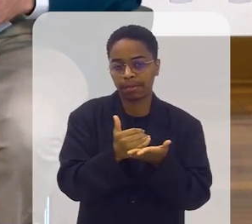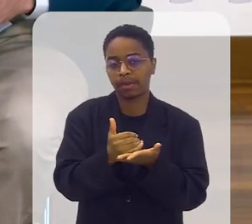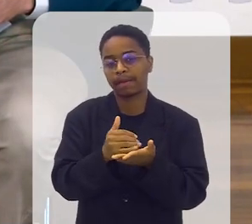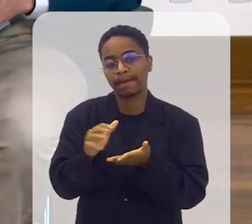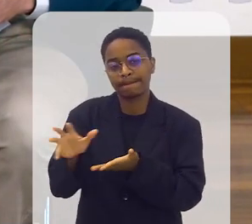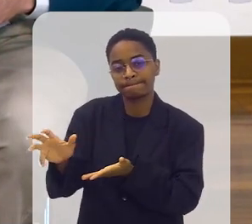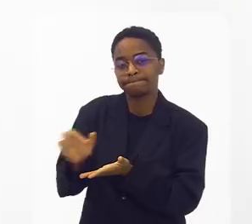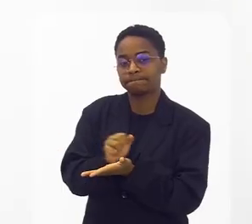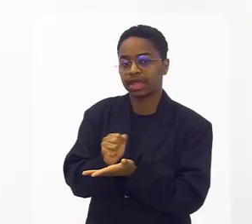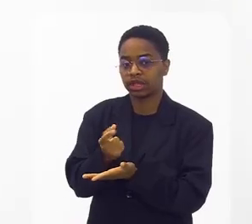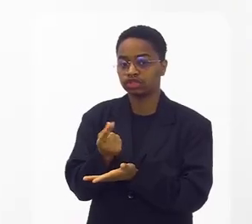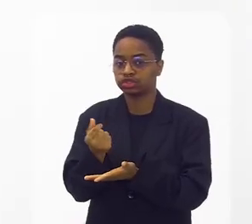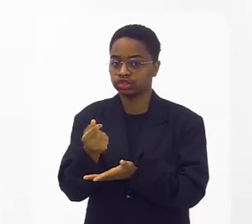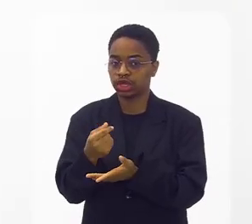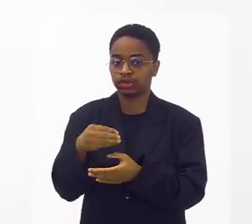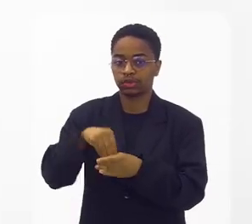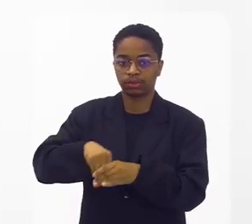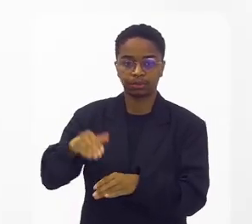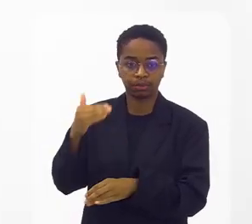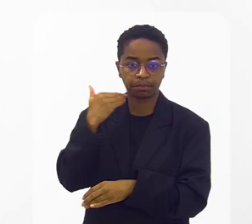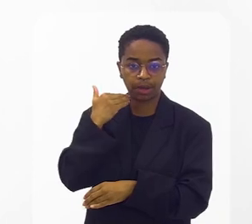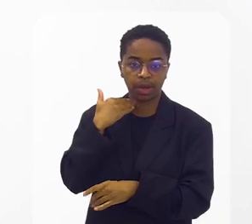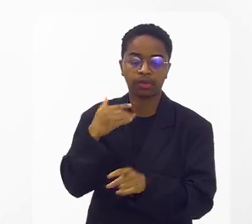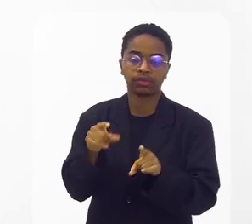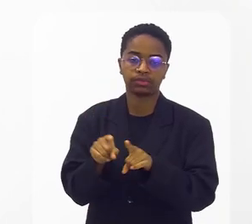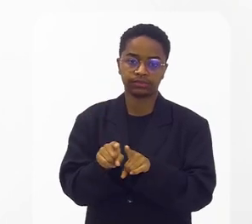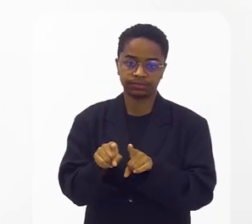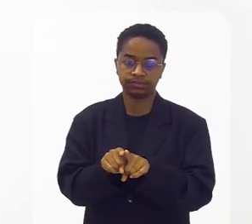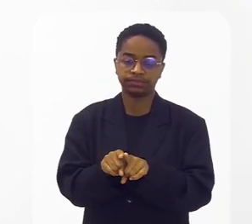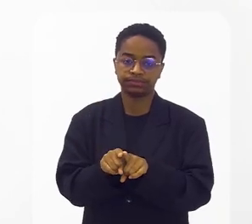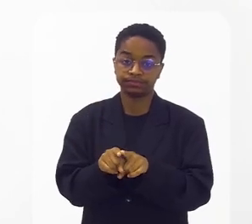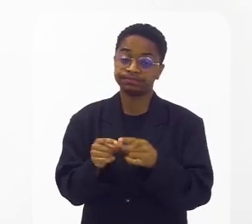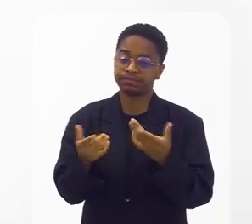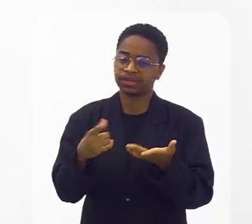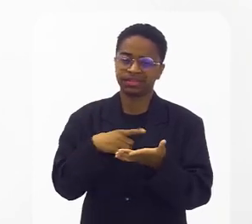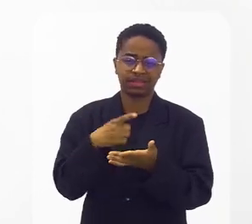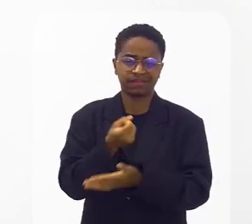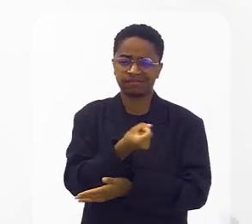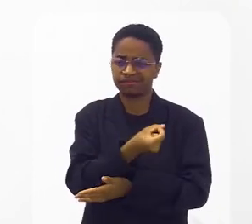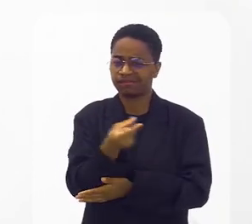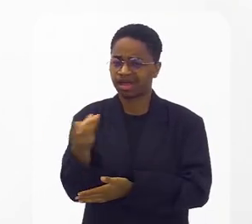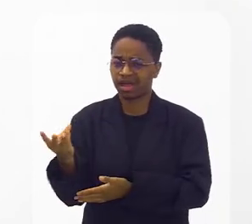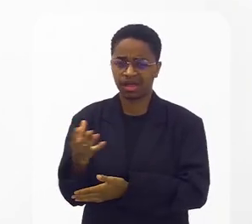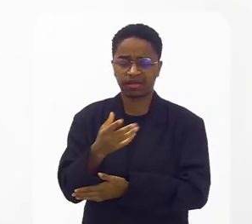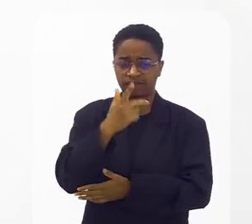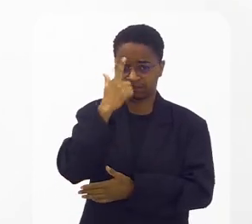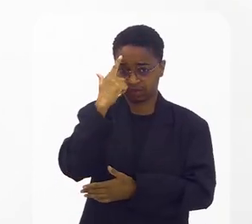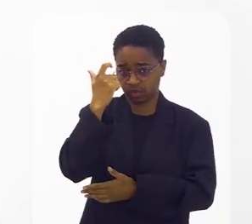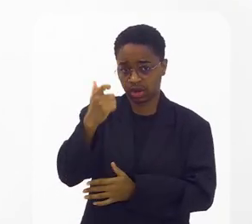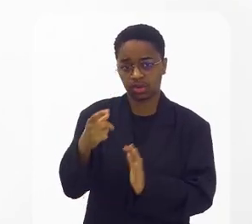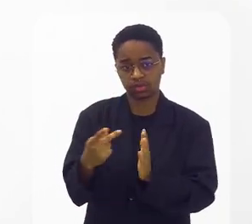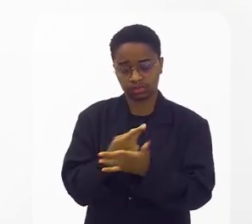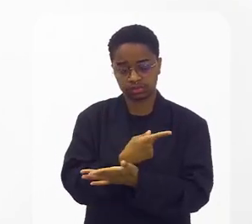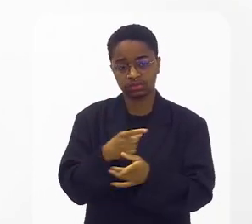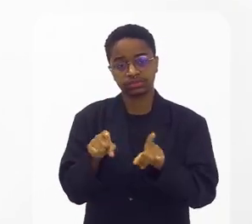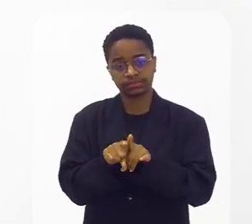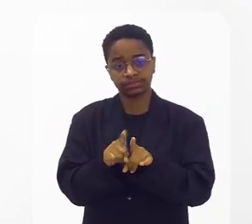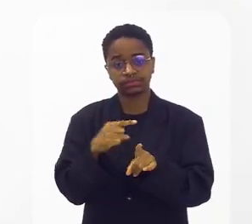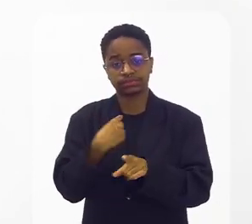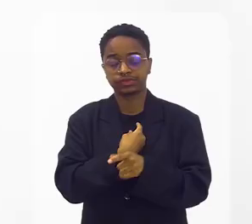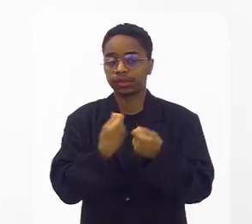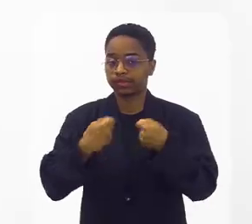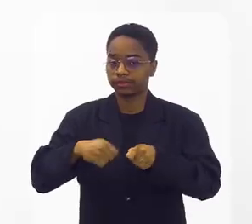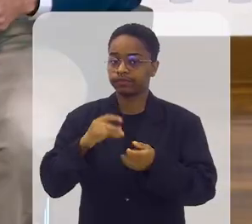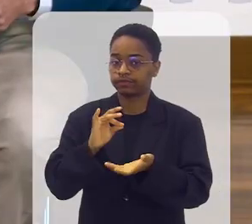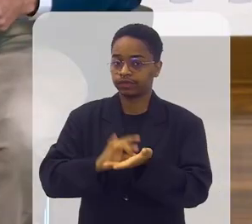ali já na fonte, nas contas bancárias, são várias violências que a pessoa idosa tem sofrido e a gente